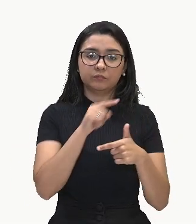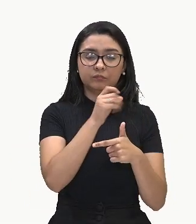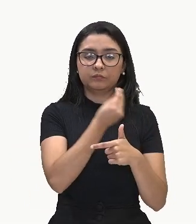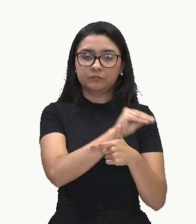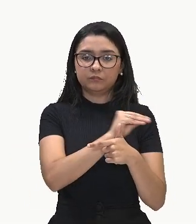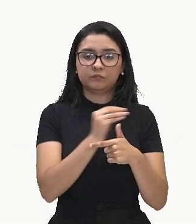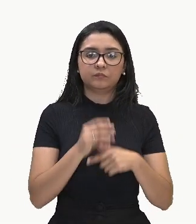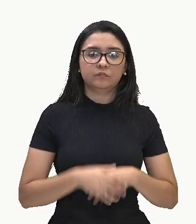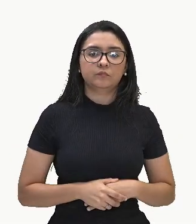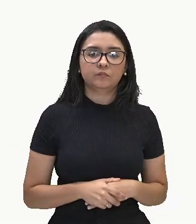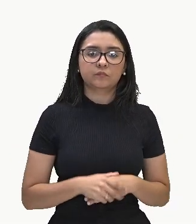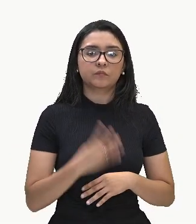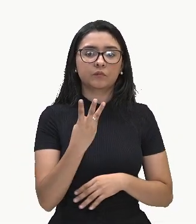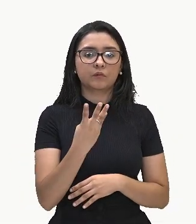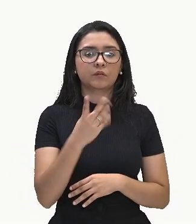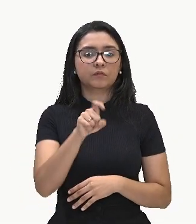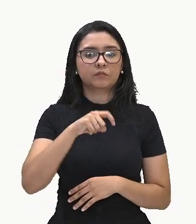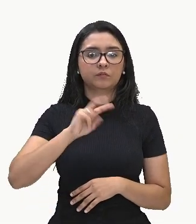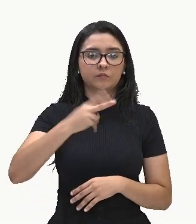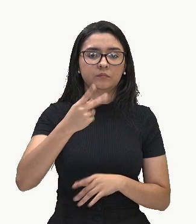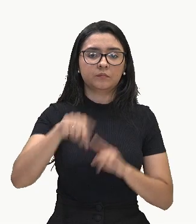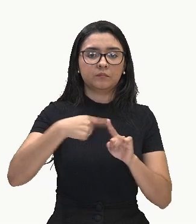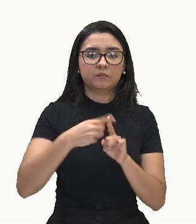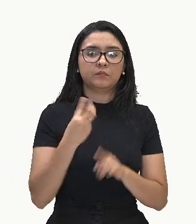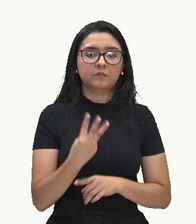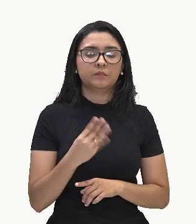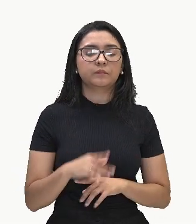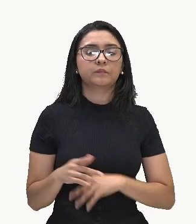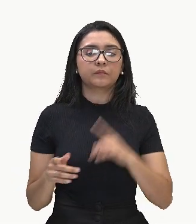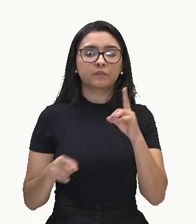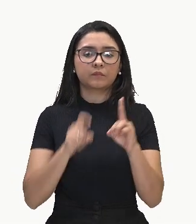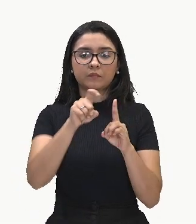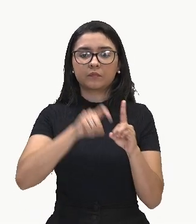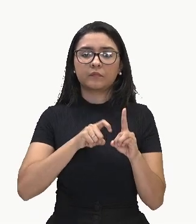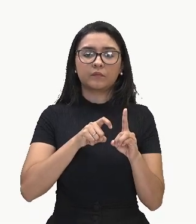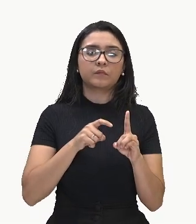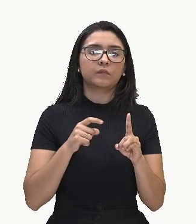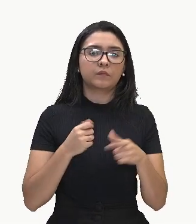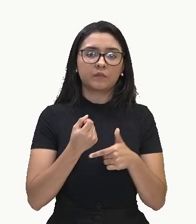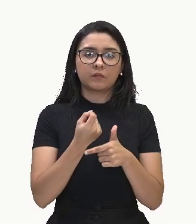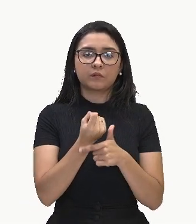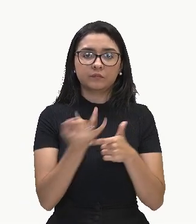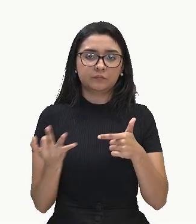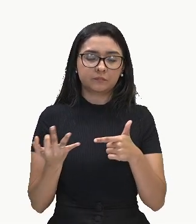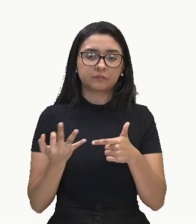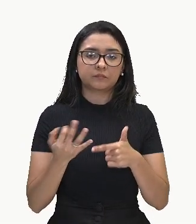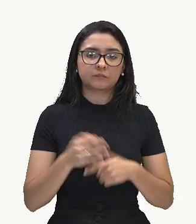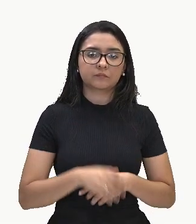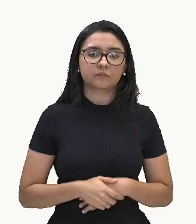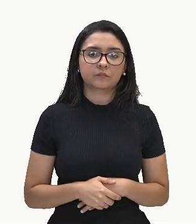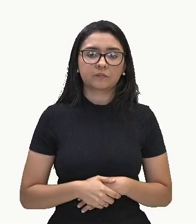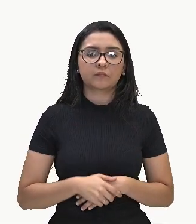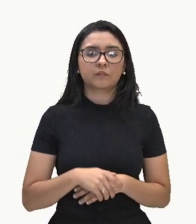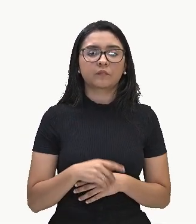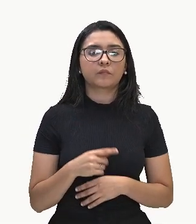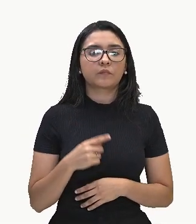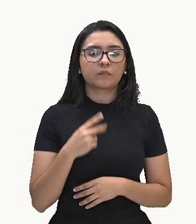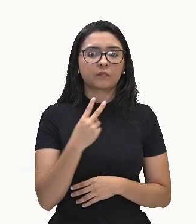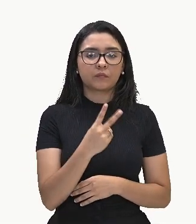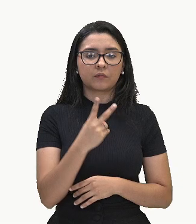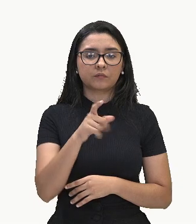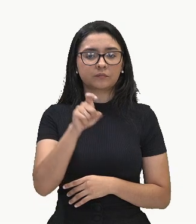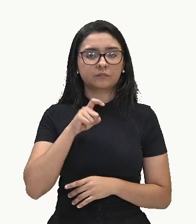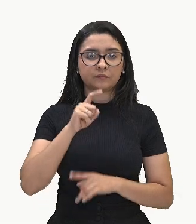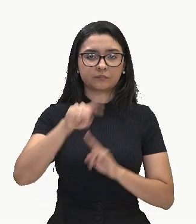4X³ mais 3, e o nosso D de X, que é o nosso divisor, 2X mais